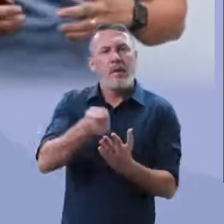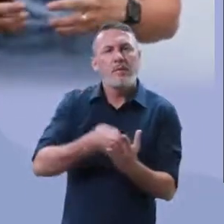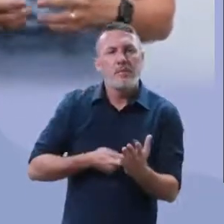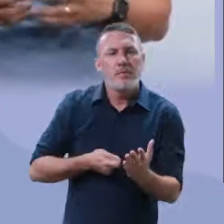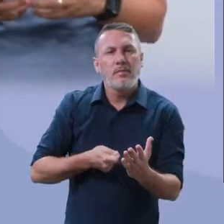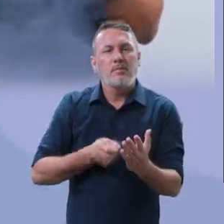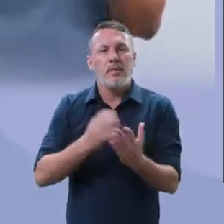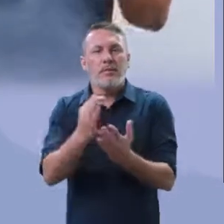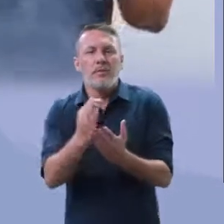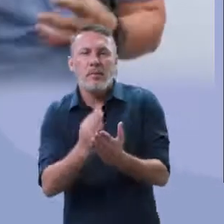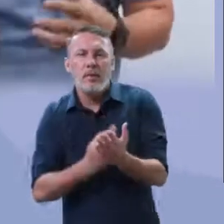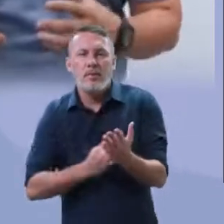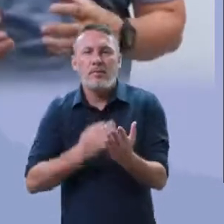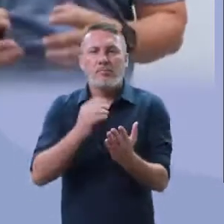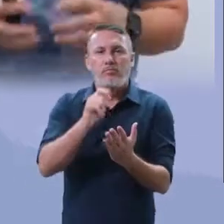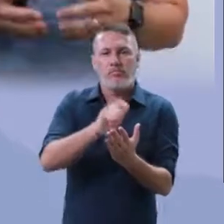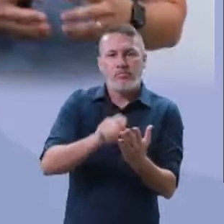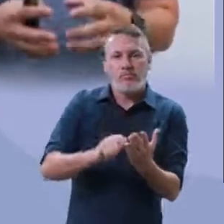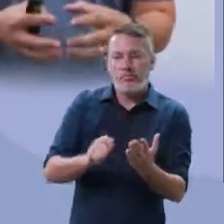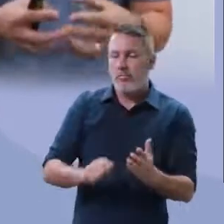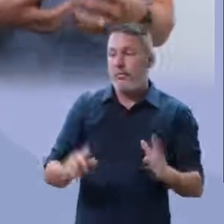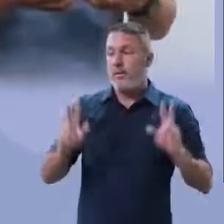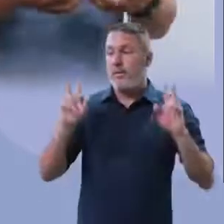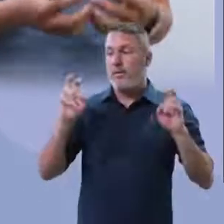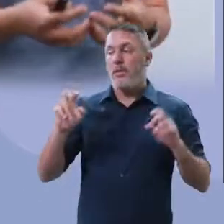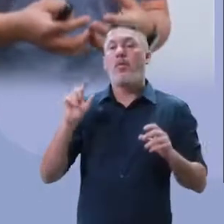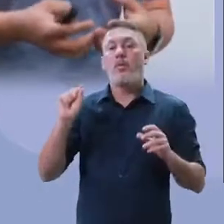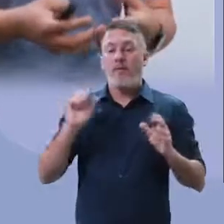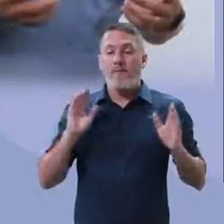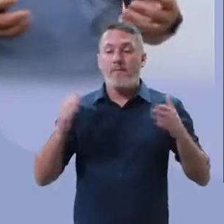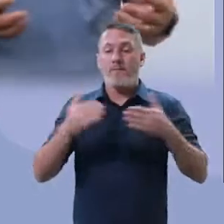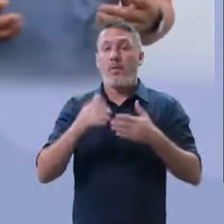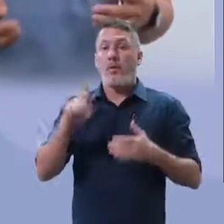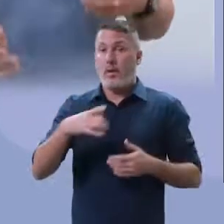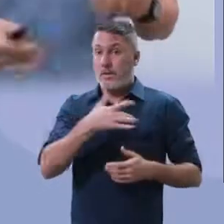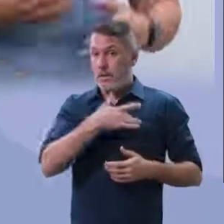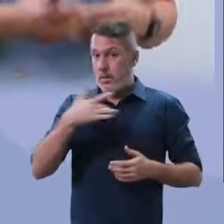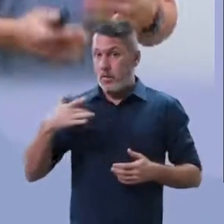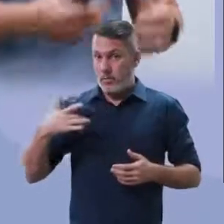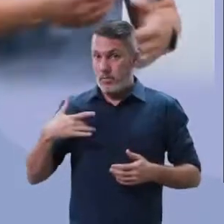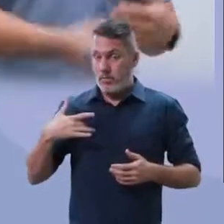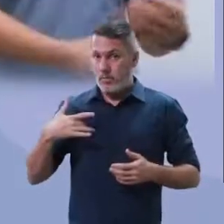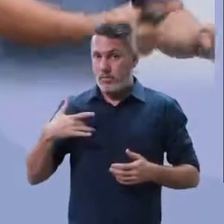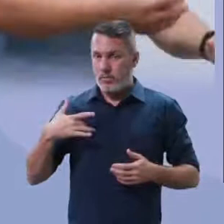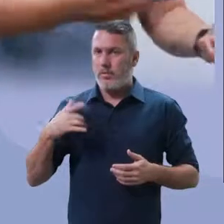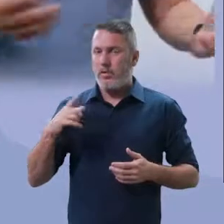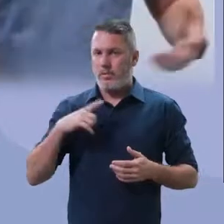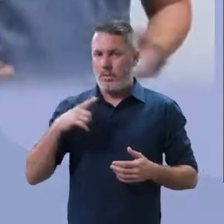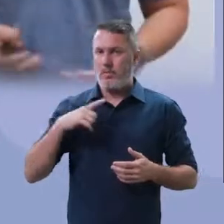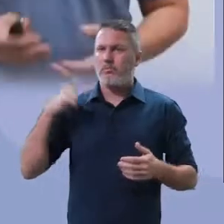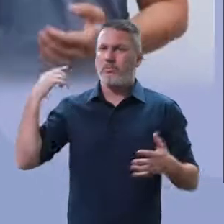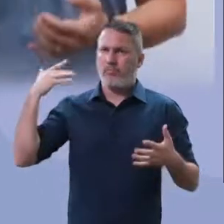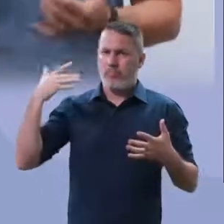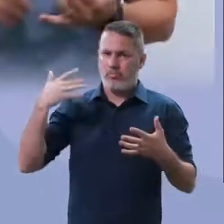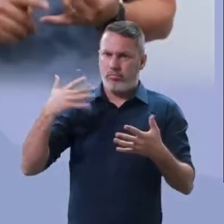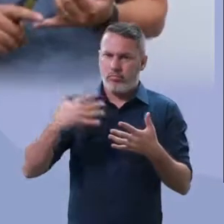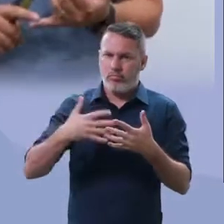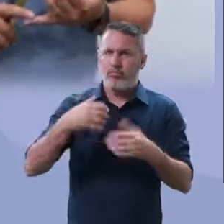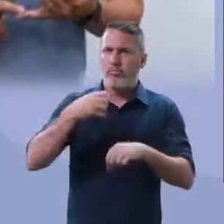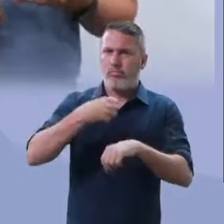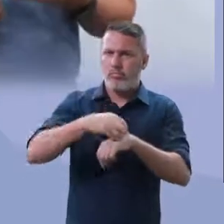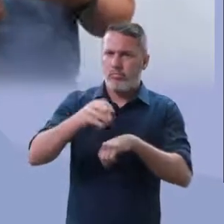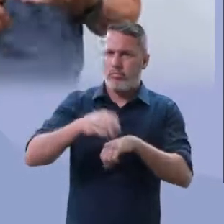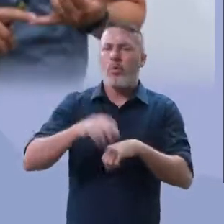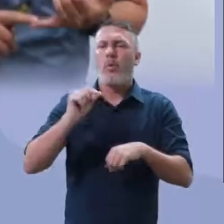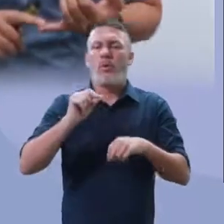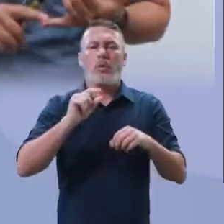lembrar, nós estamos trabalhando o eixo temático saúde. Durante esses vídeos que passamos aí, falamos